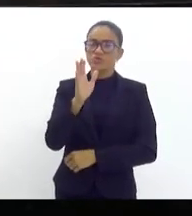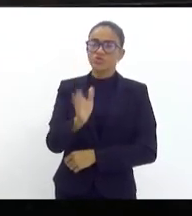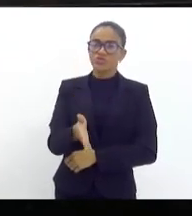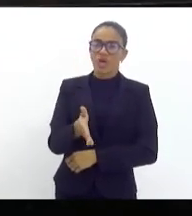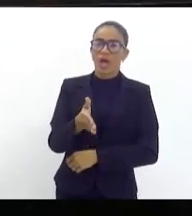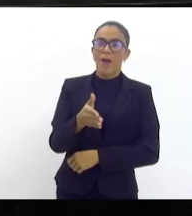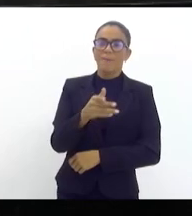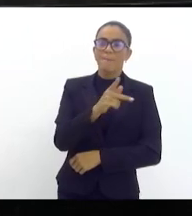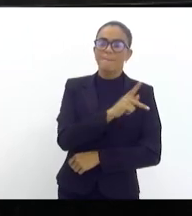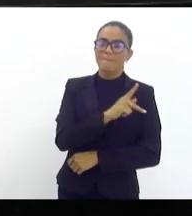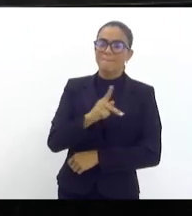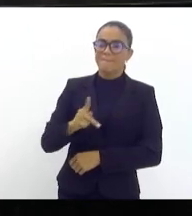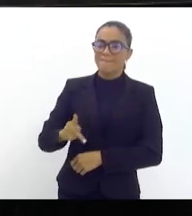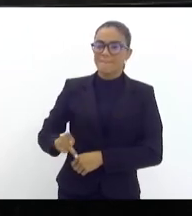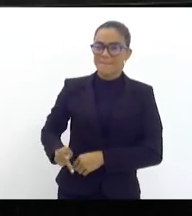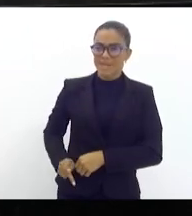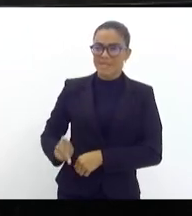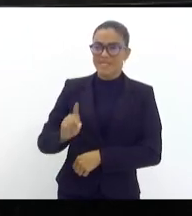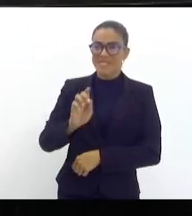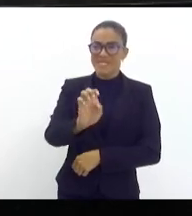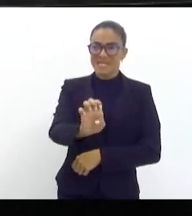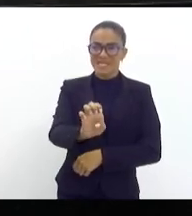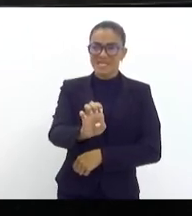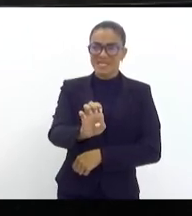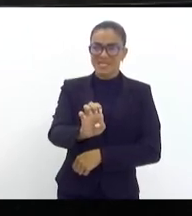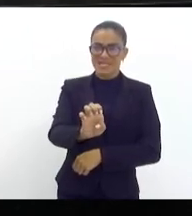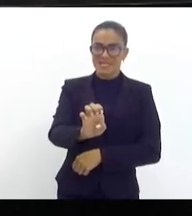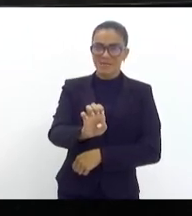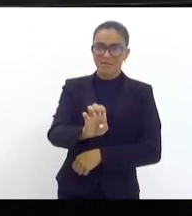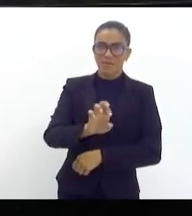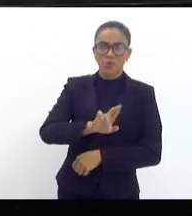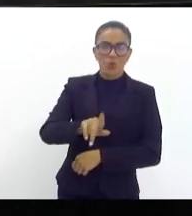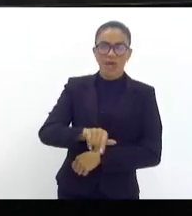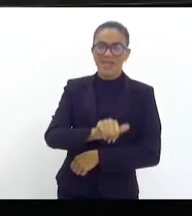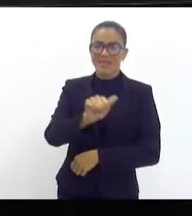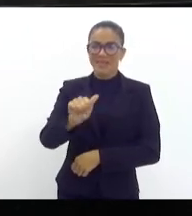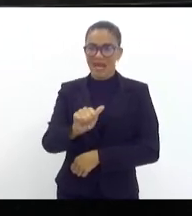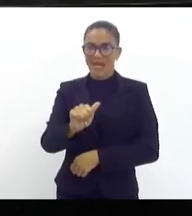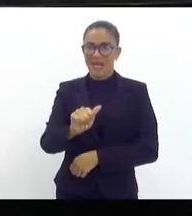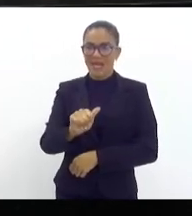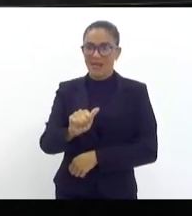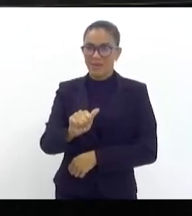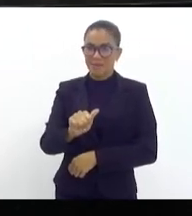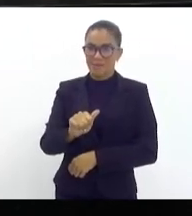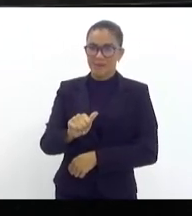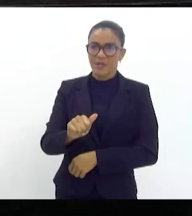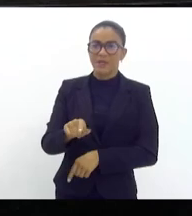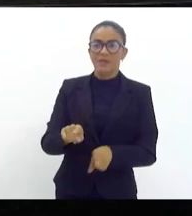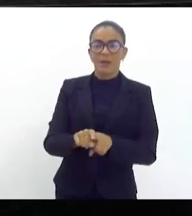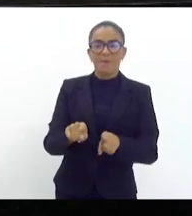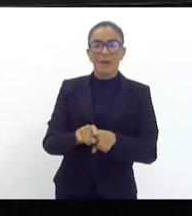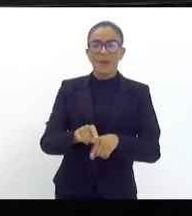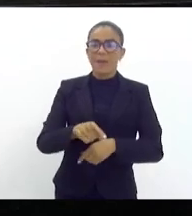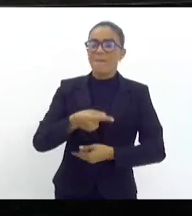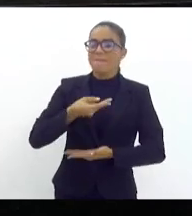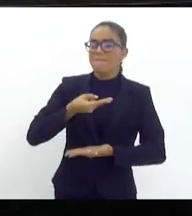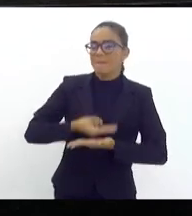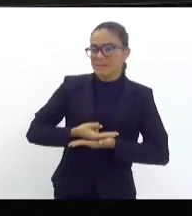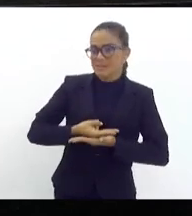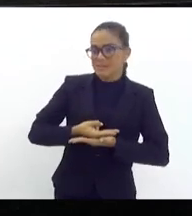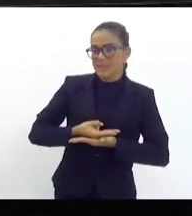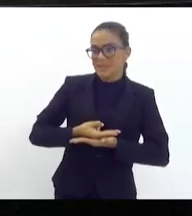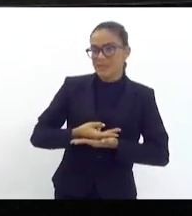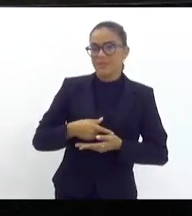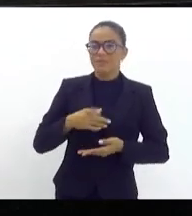presidente como presidenta. Quero saber se vão pegar todas as palavras e fazer a mesma coisa. Inclusive, paciente. Então, vamos lutar